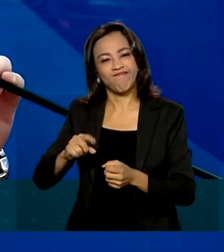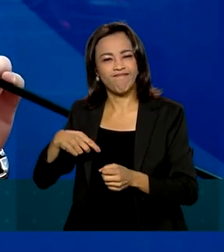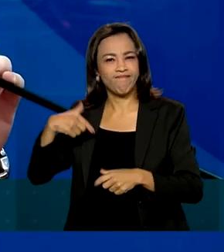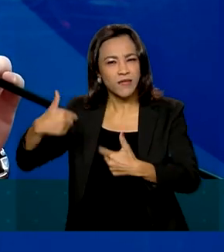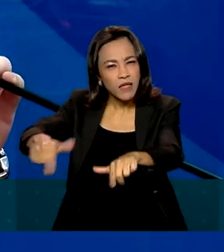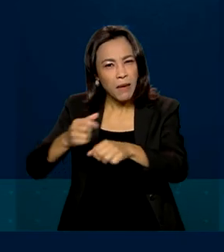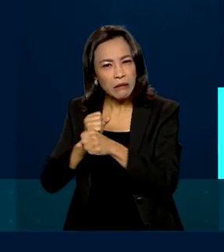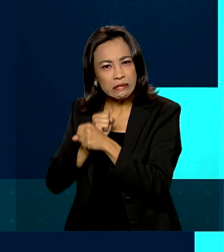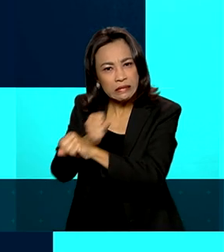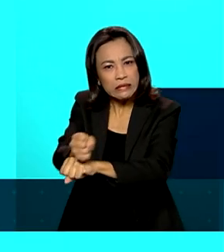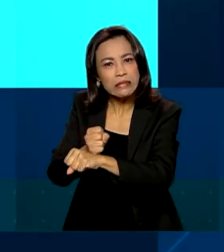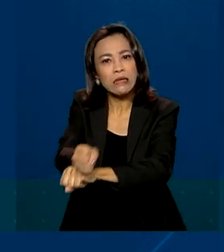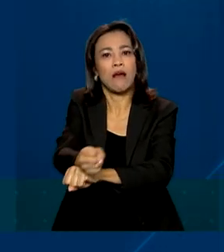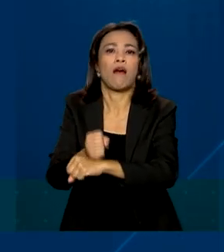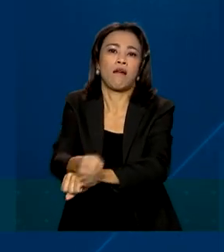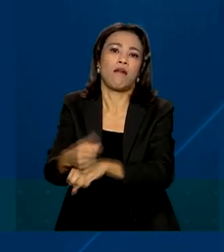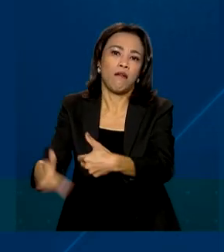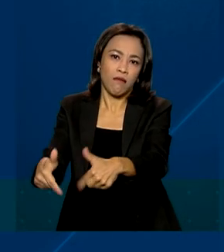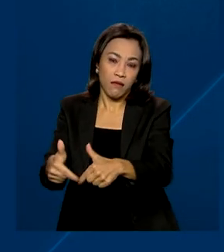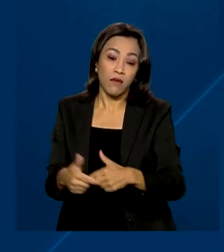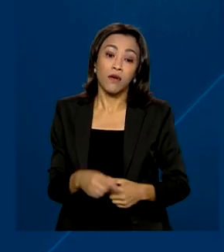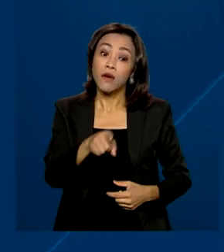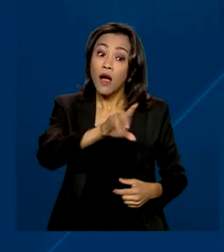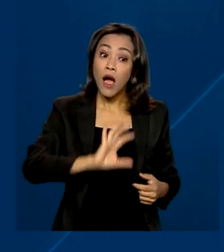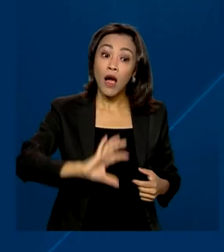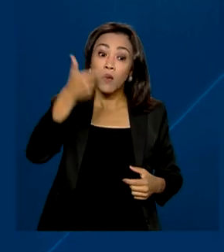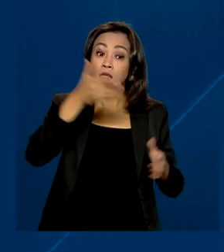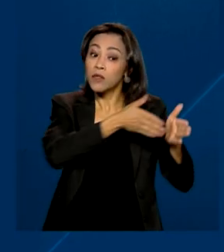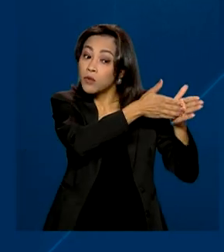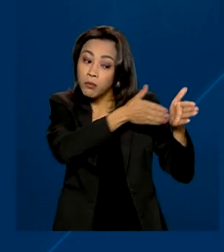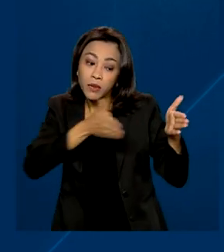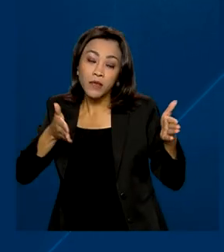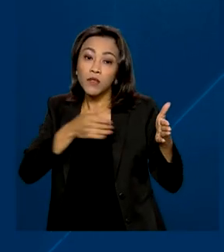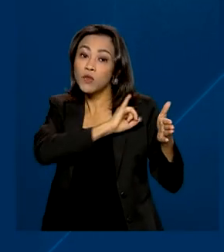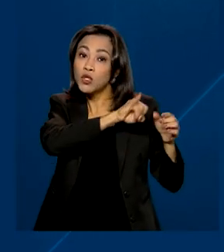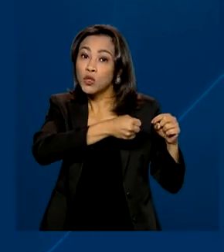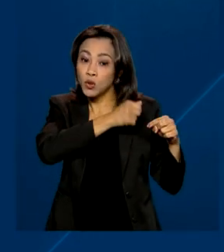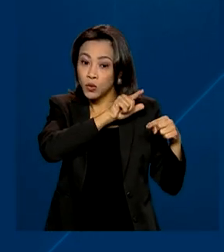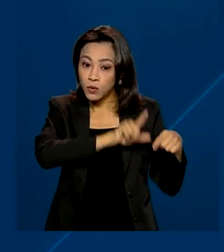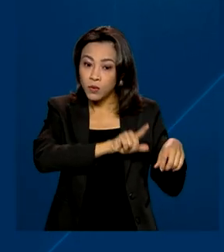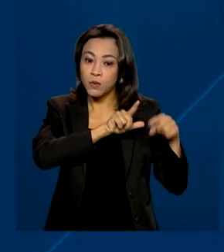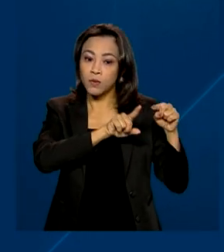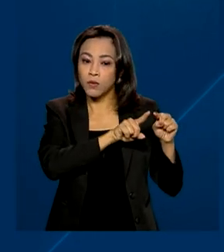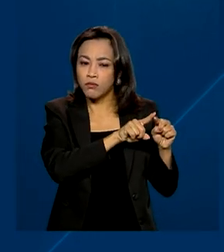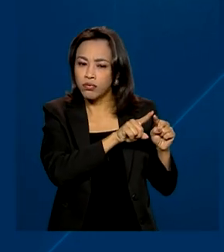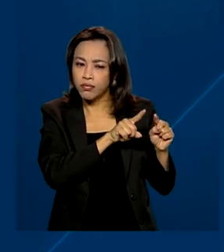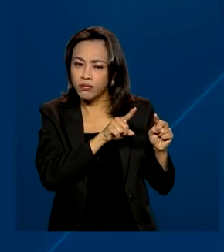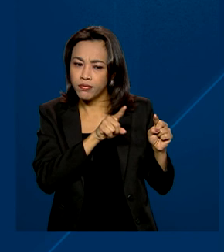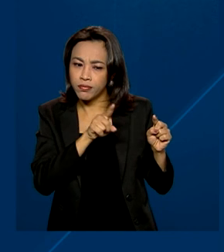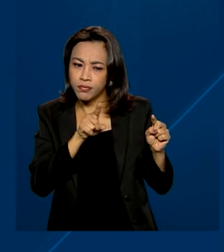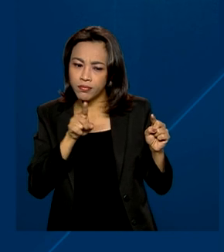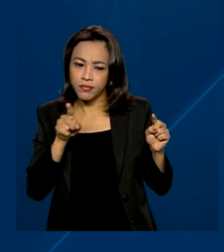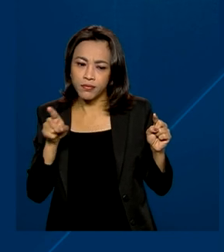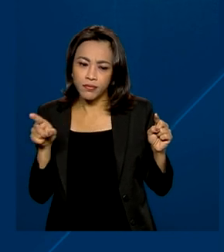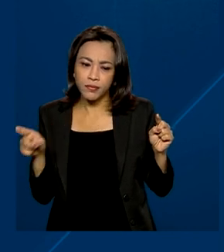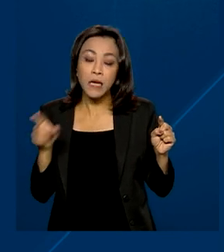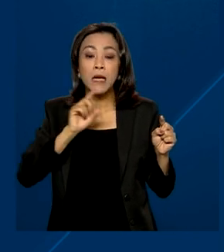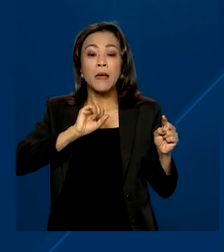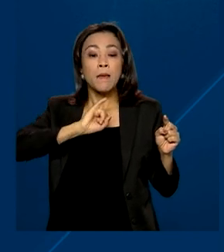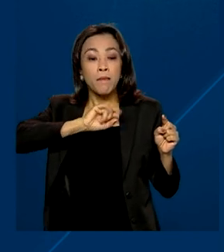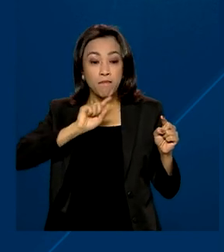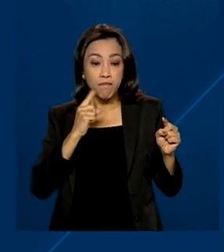análogo à de escravo. A operação ocorreu ao longo do mês de julho e das 105 ações, que alcançaram 1